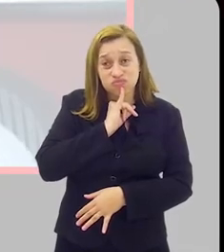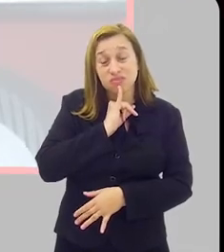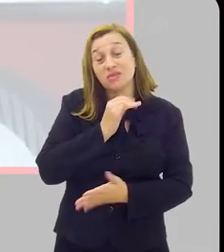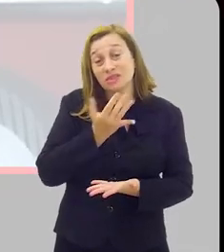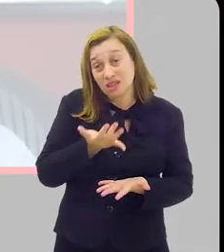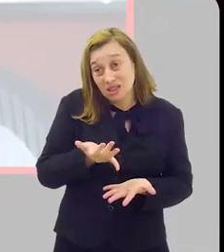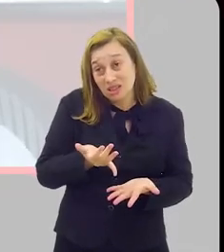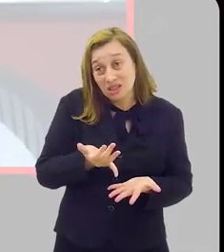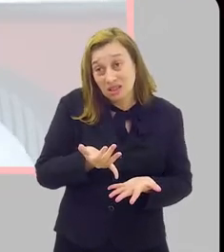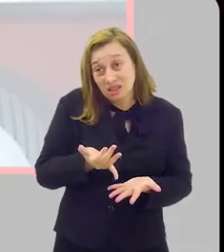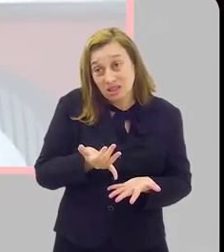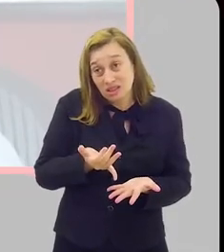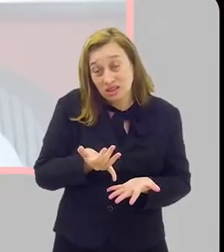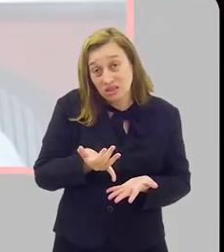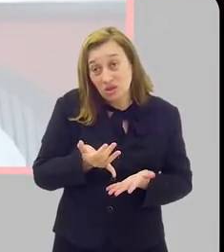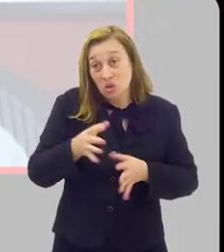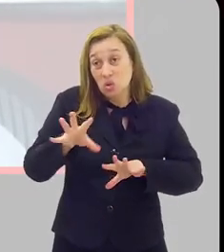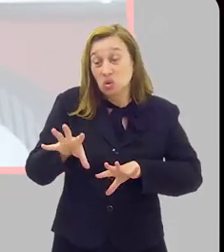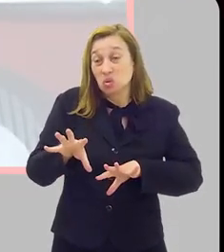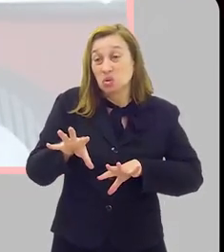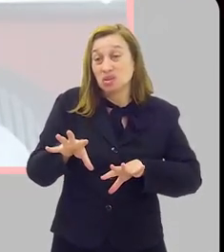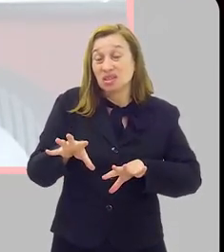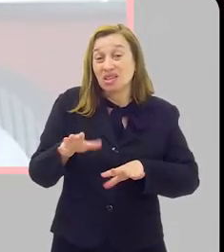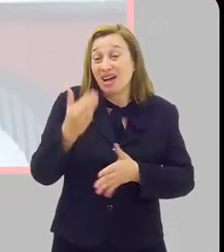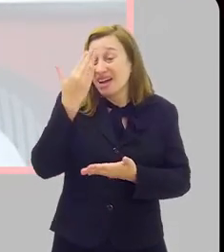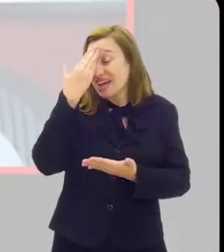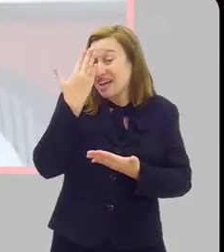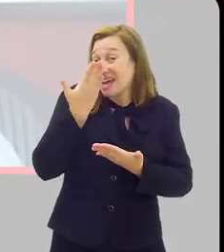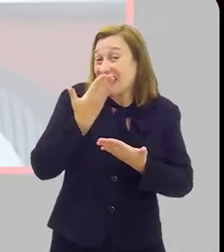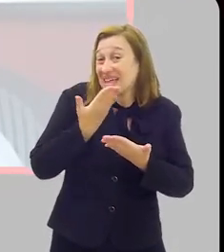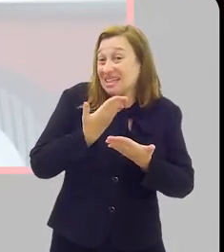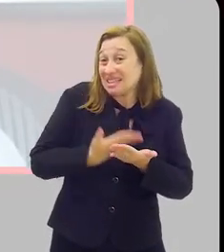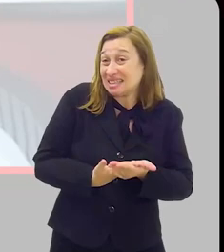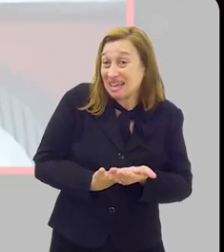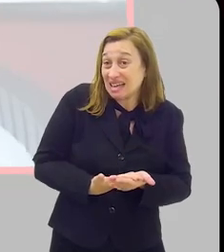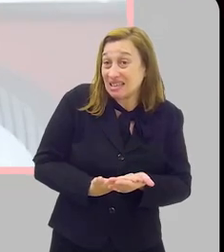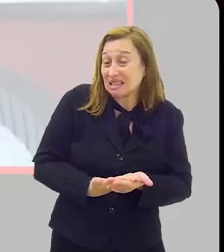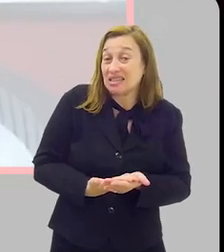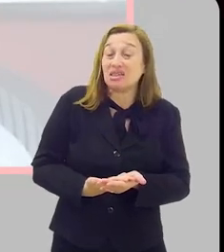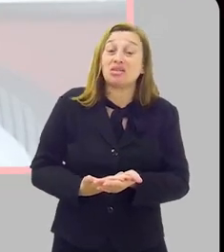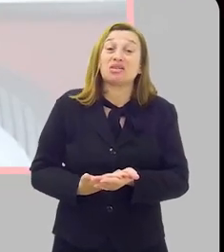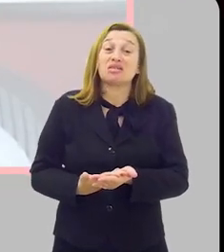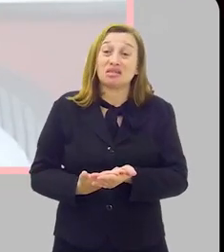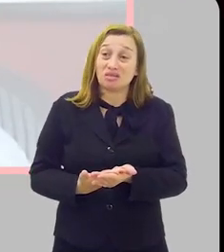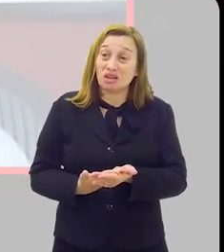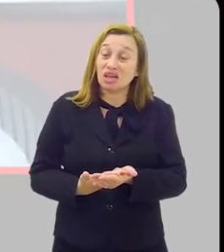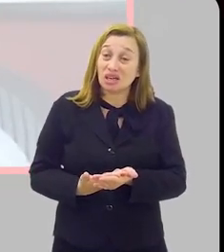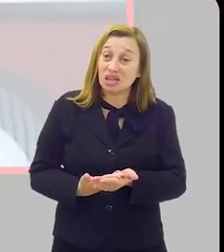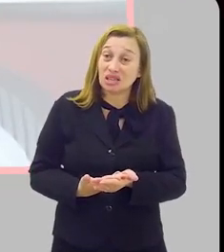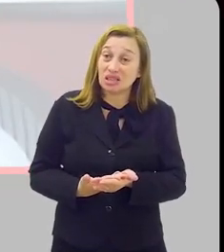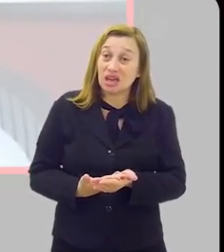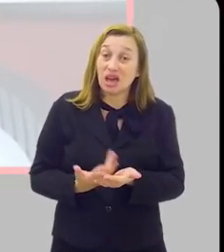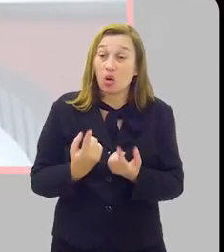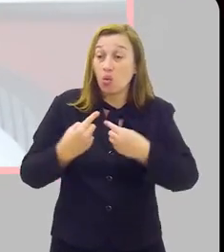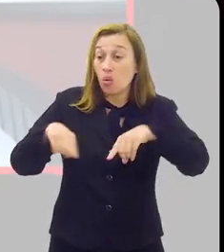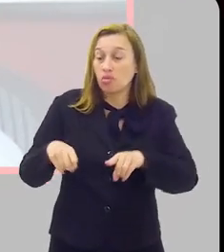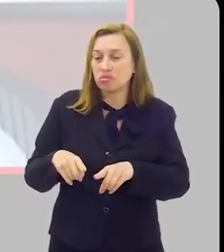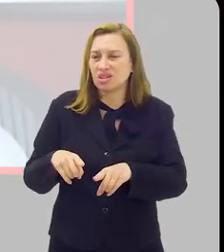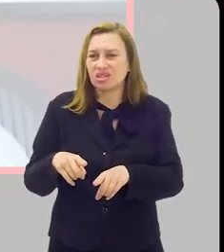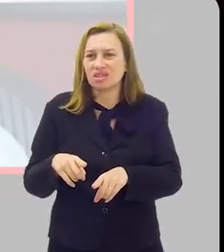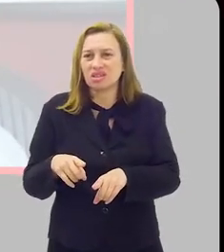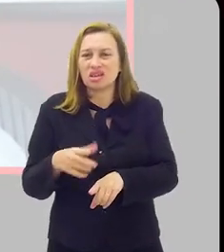foi vitimado pela contaminação na confiança tão tradicional da nossa população quanto as